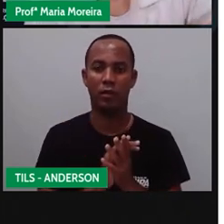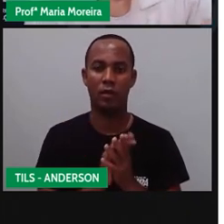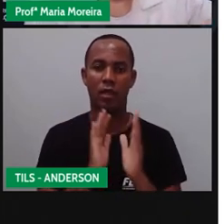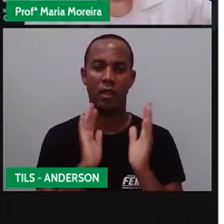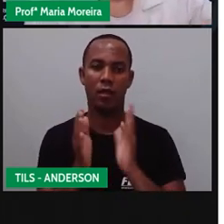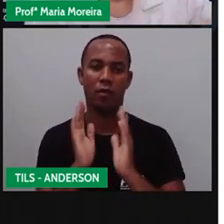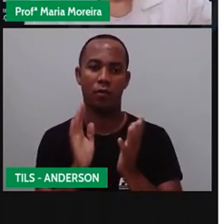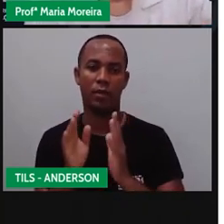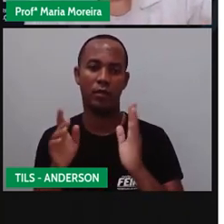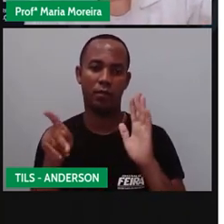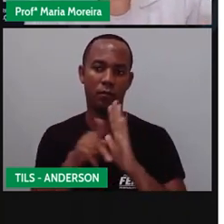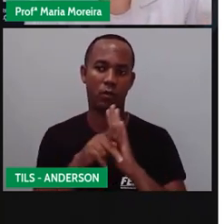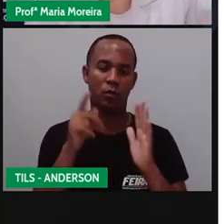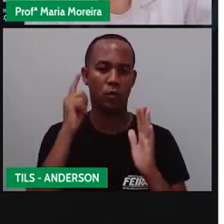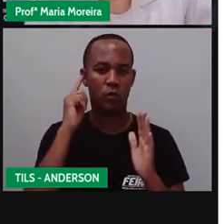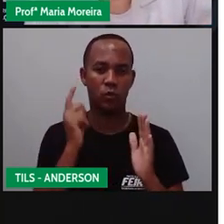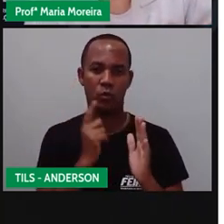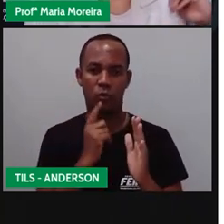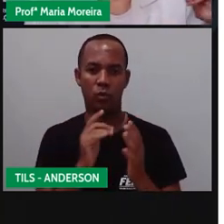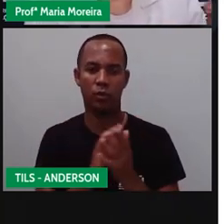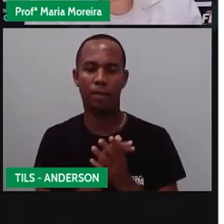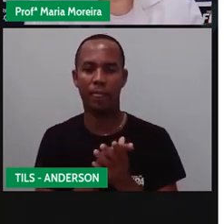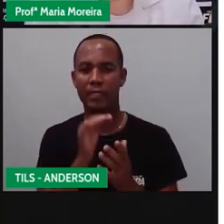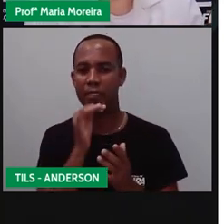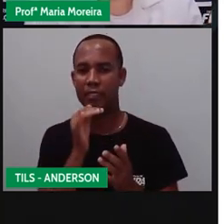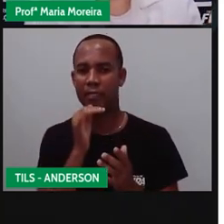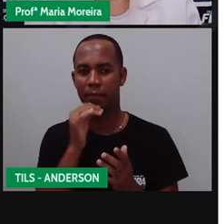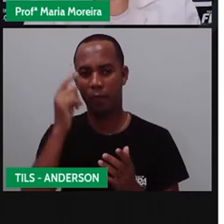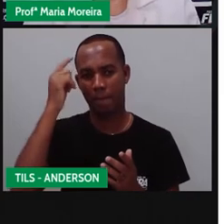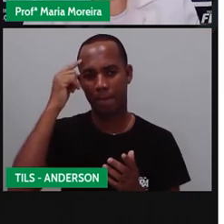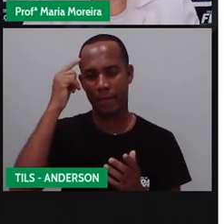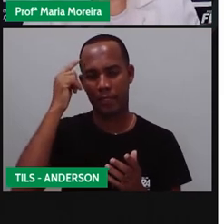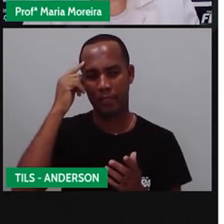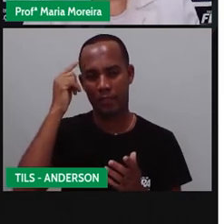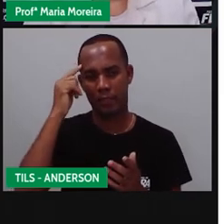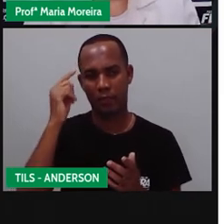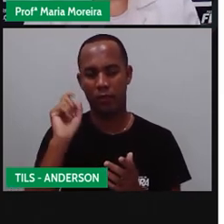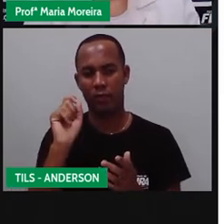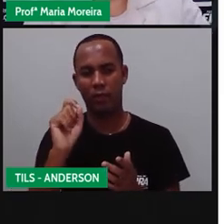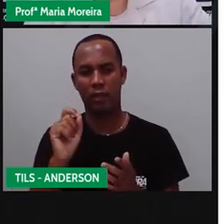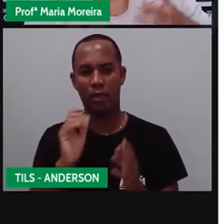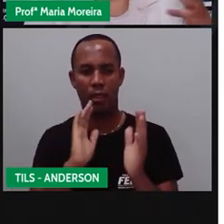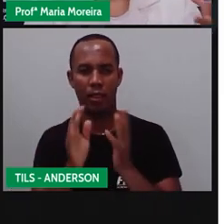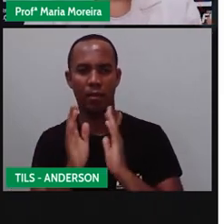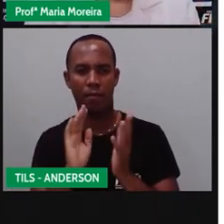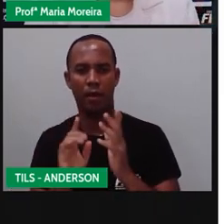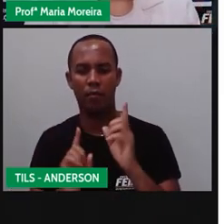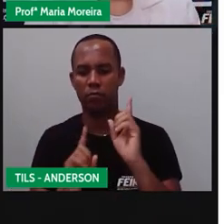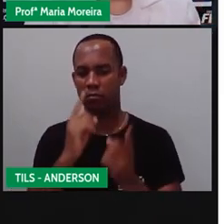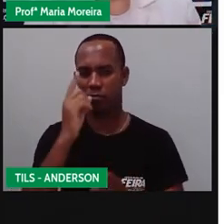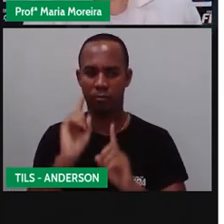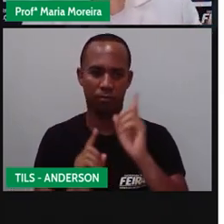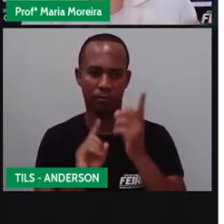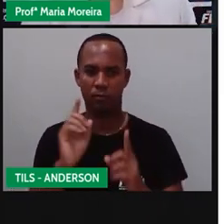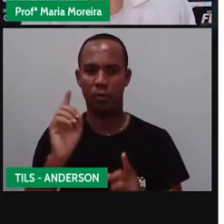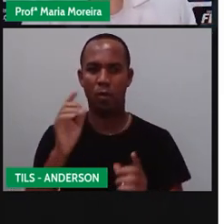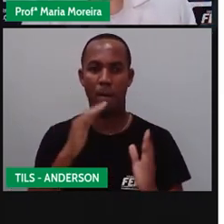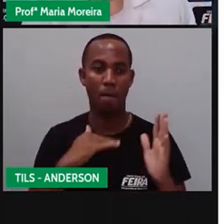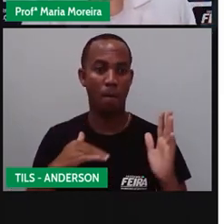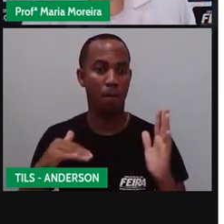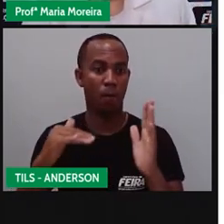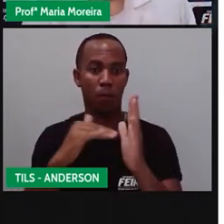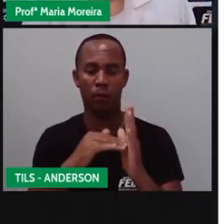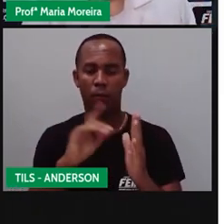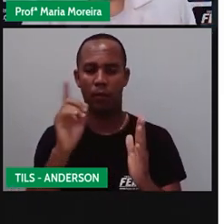sinais. Não achem, na verdade, que a língua brasileira de sinais é falada no mundo inteiro. Se a gente